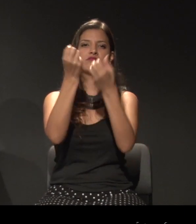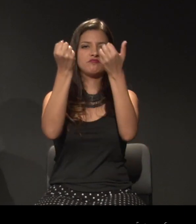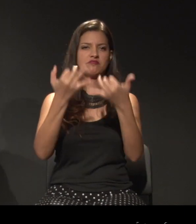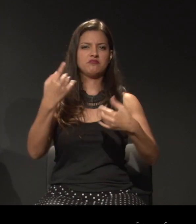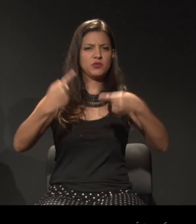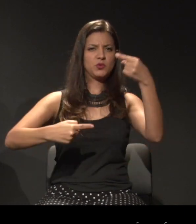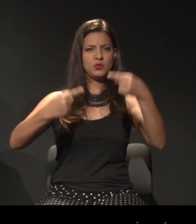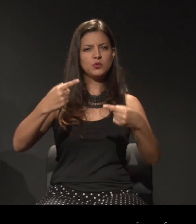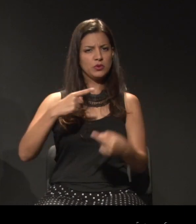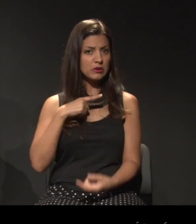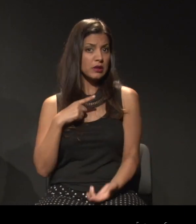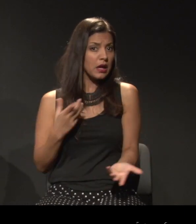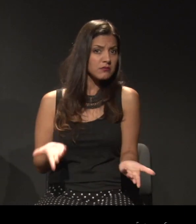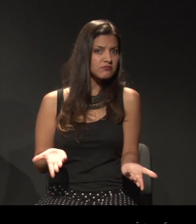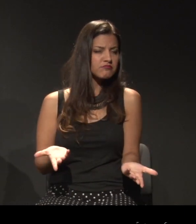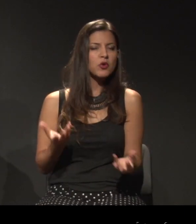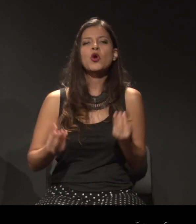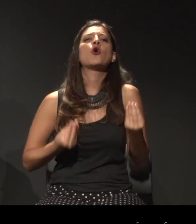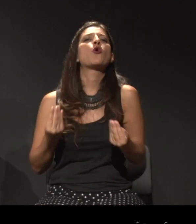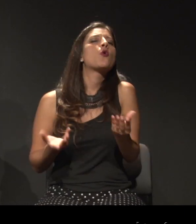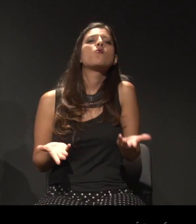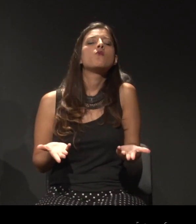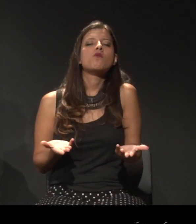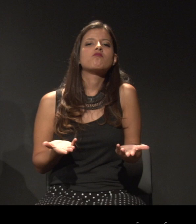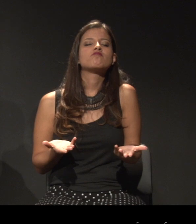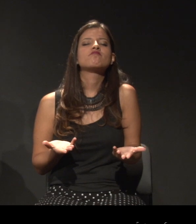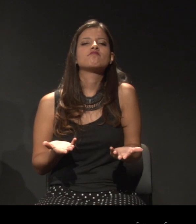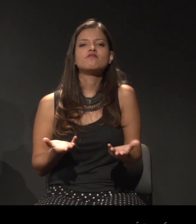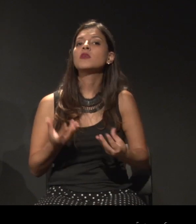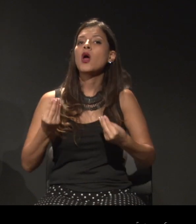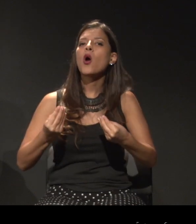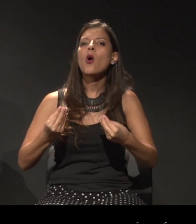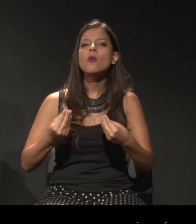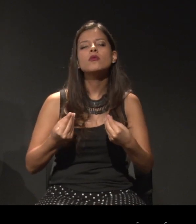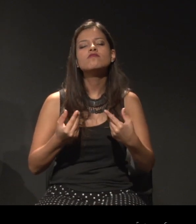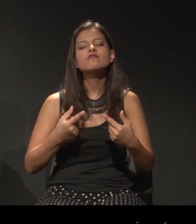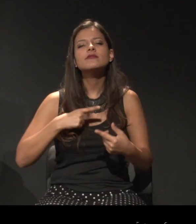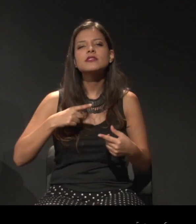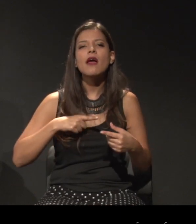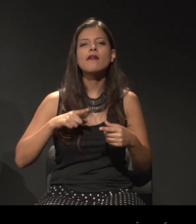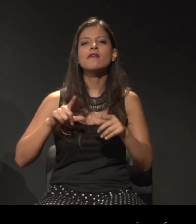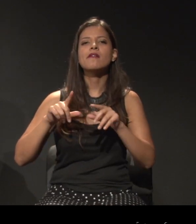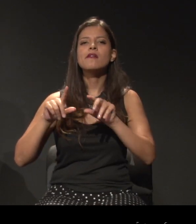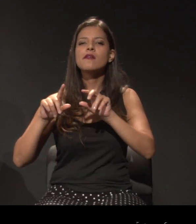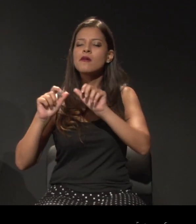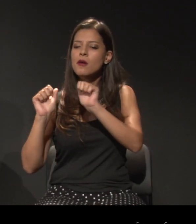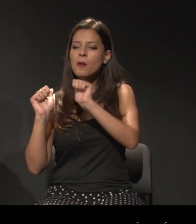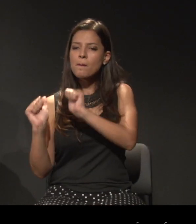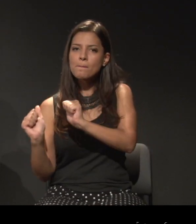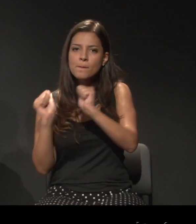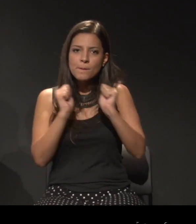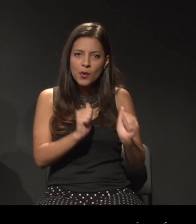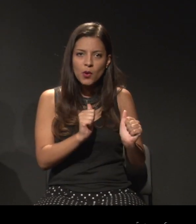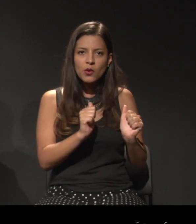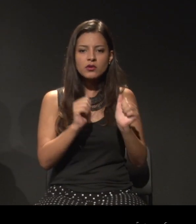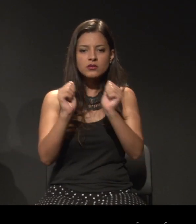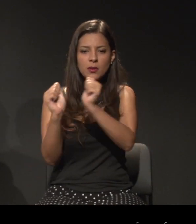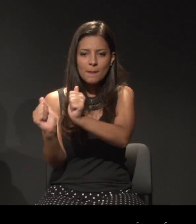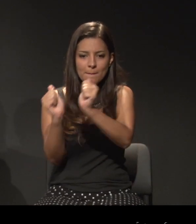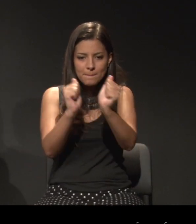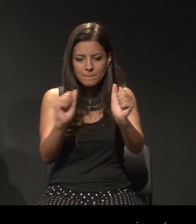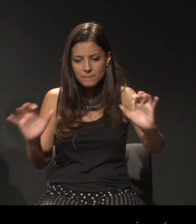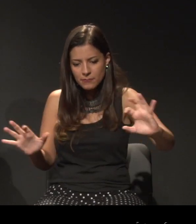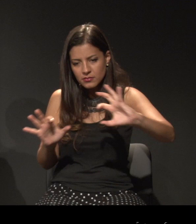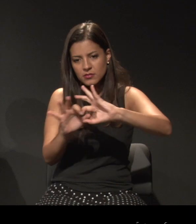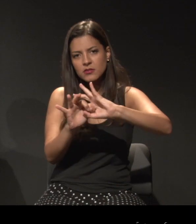Como é que é isso? Como é que a gente dialoga com esses pequenos poderes que se associam e